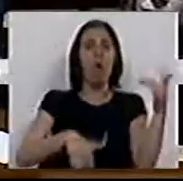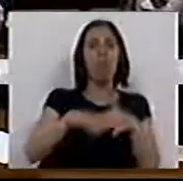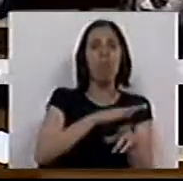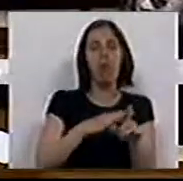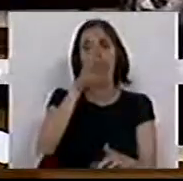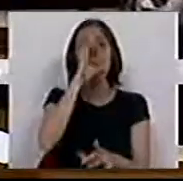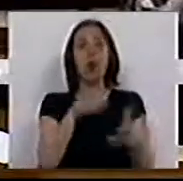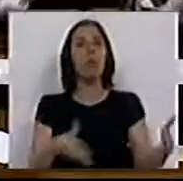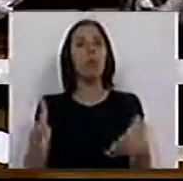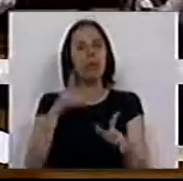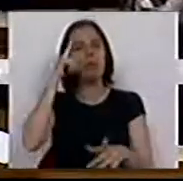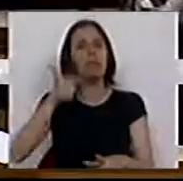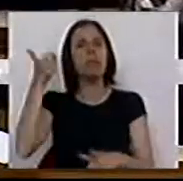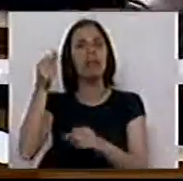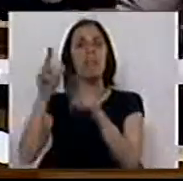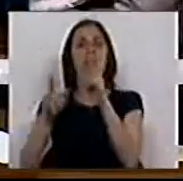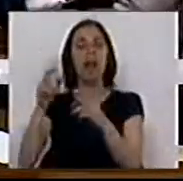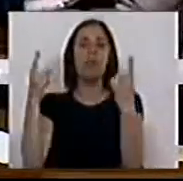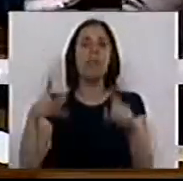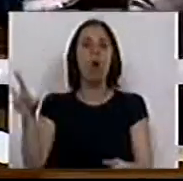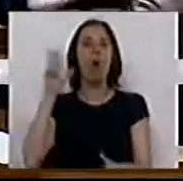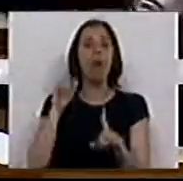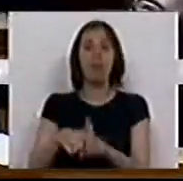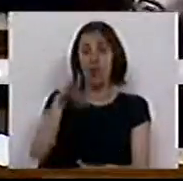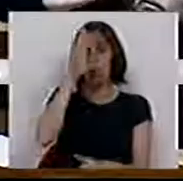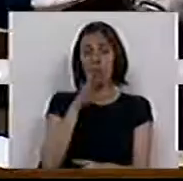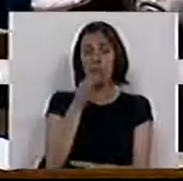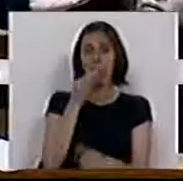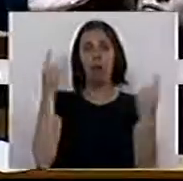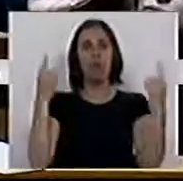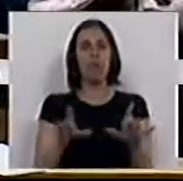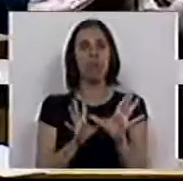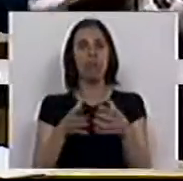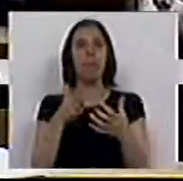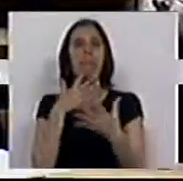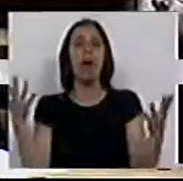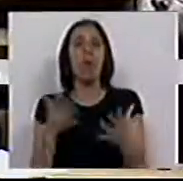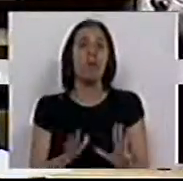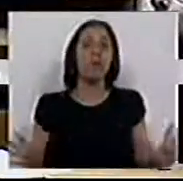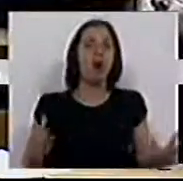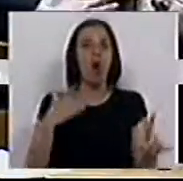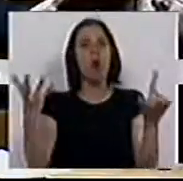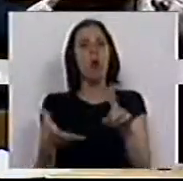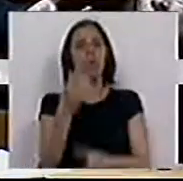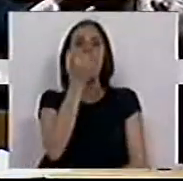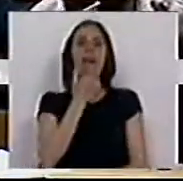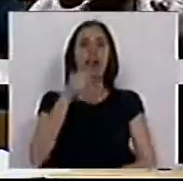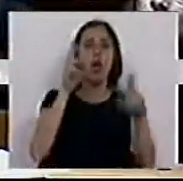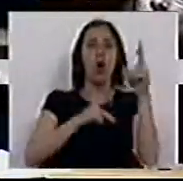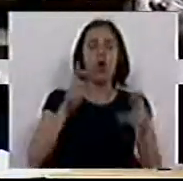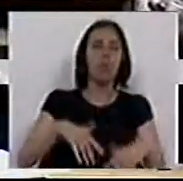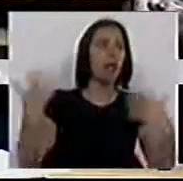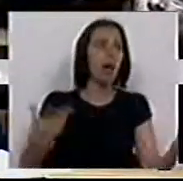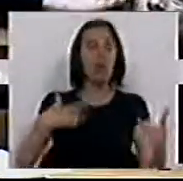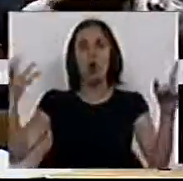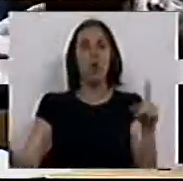para governarem em nome dos mercados. Basta ouvir este governo a falar, basta ouvir as bancadas da maioria. Conseguimos agradar aos mercados,